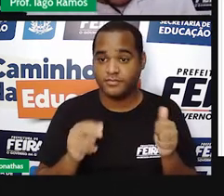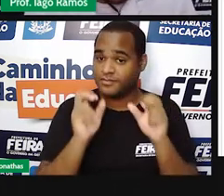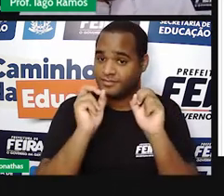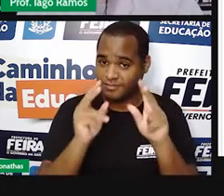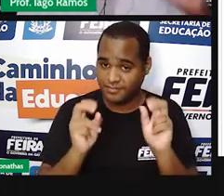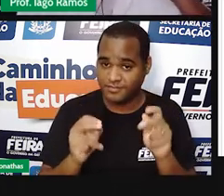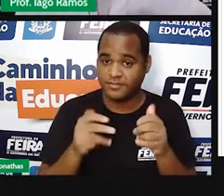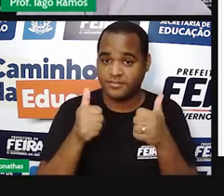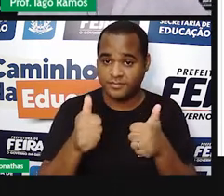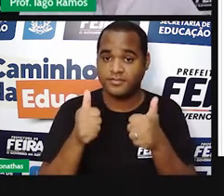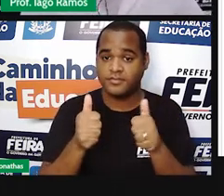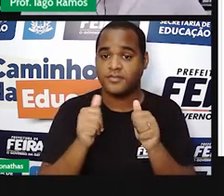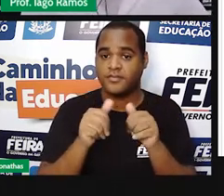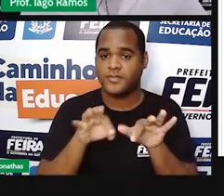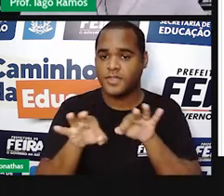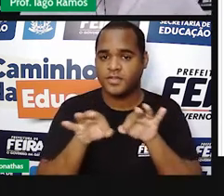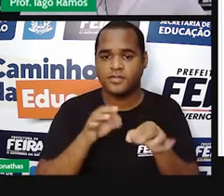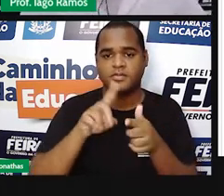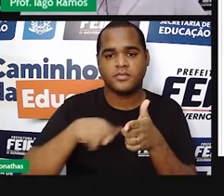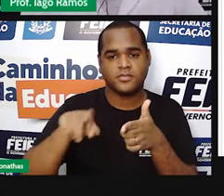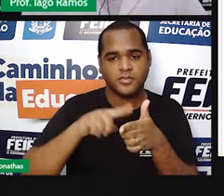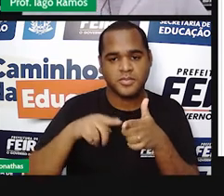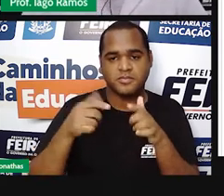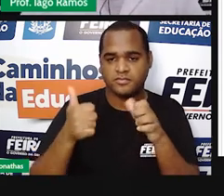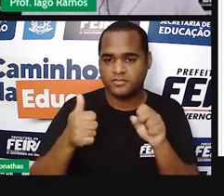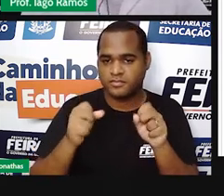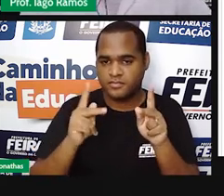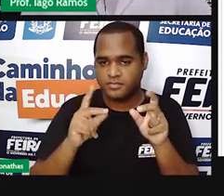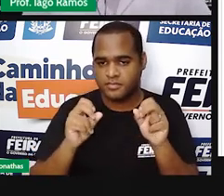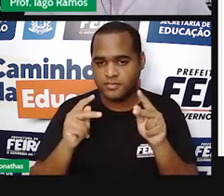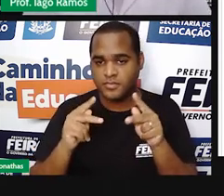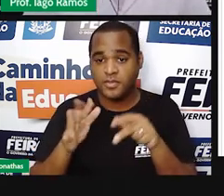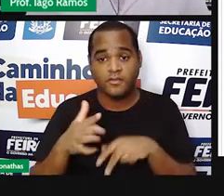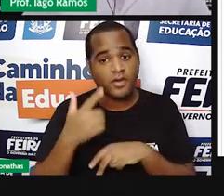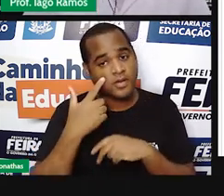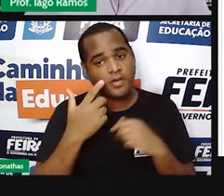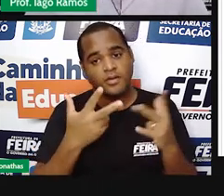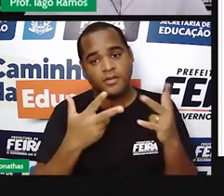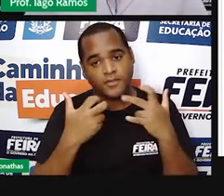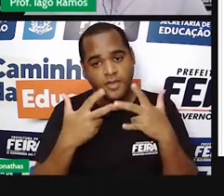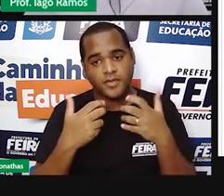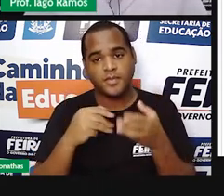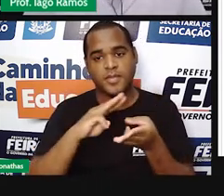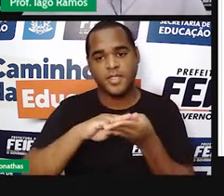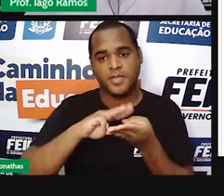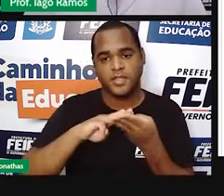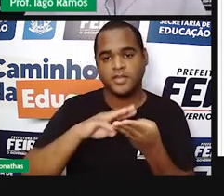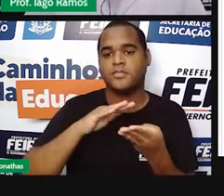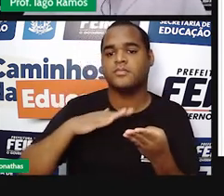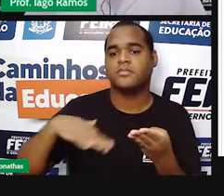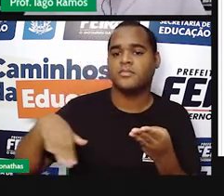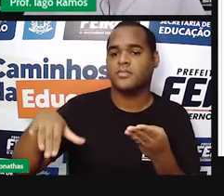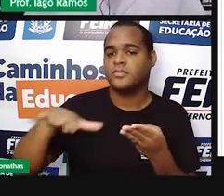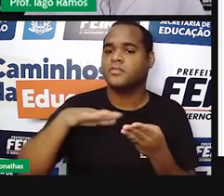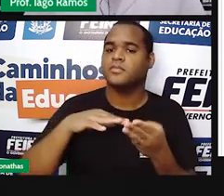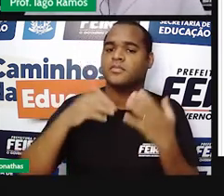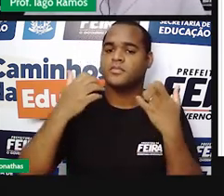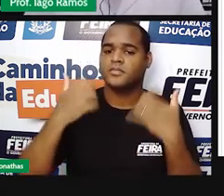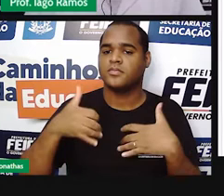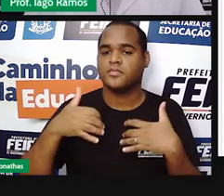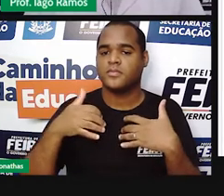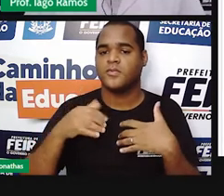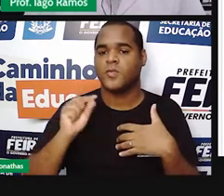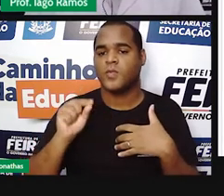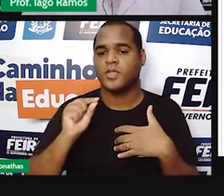Belezinha, resolvido o problema. Você já deve ter visto, né? Em aulas de matemática, estudando matemática, que não existe só um tipo